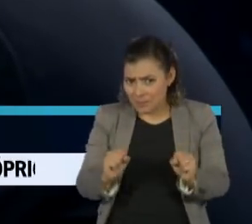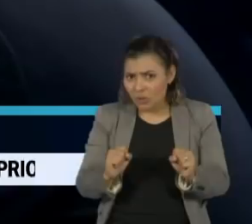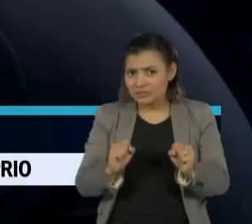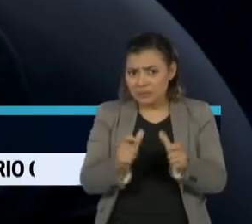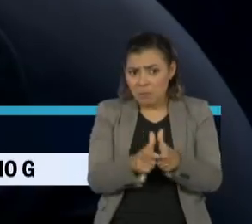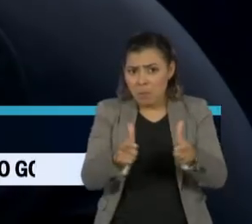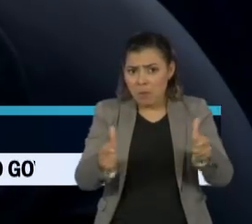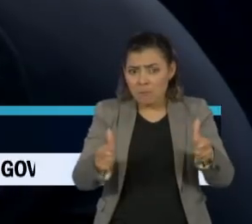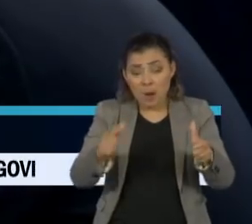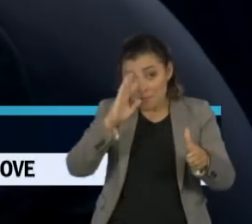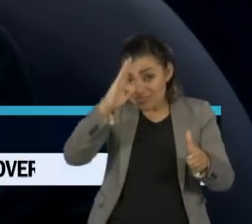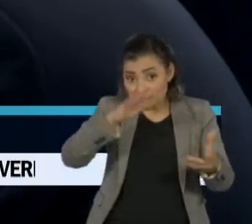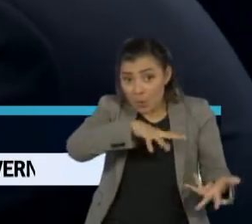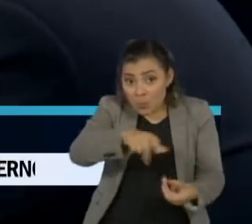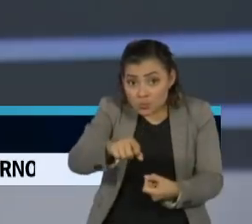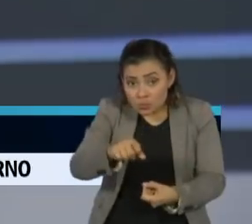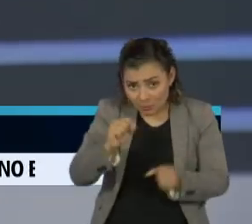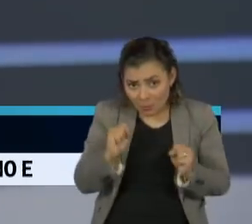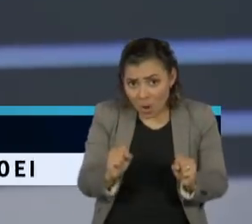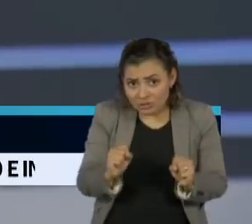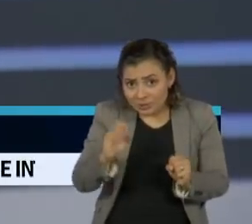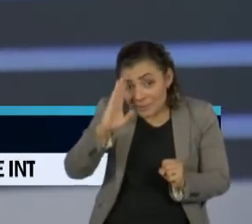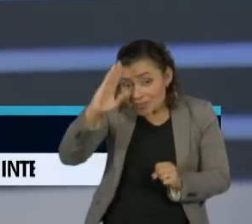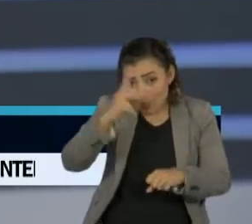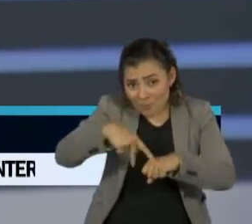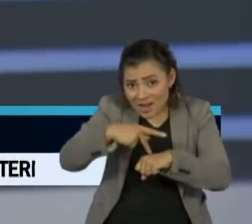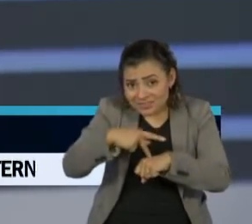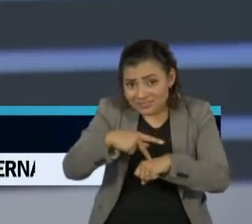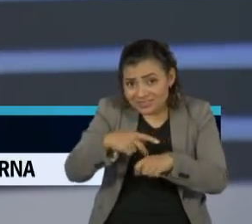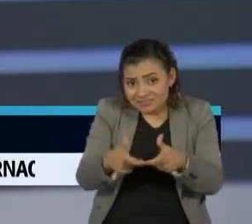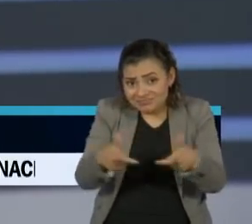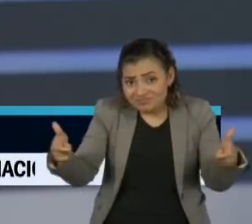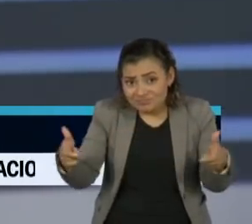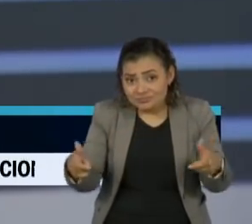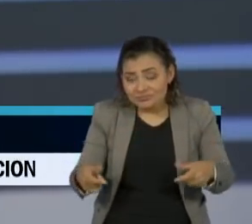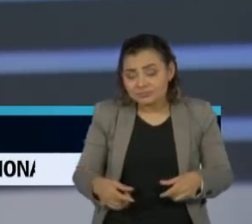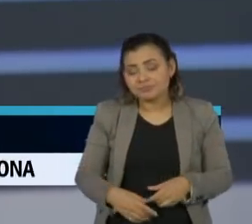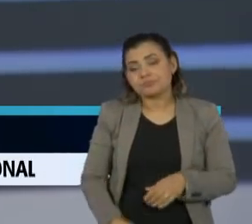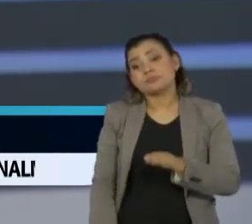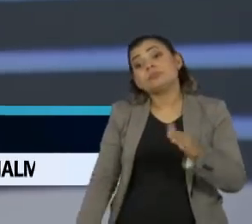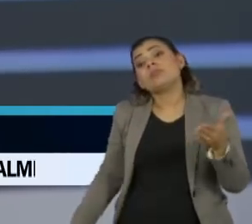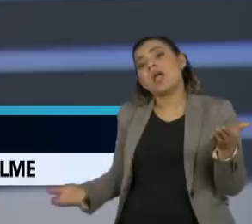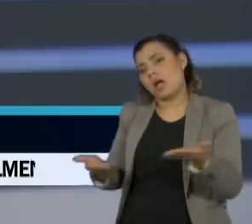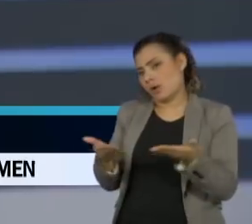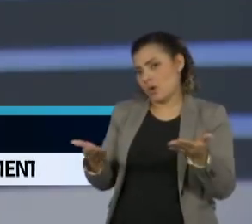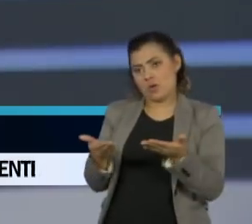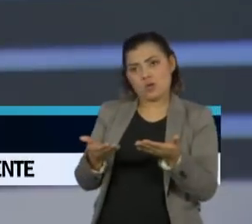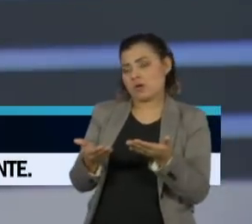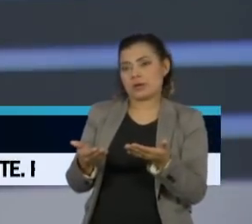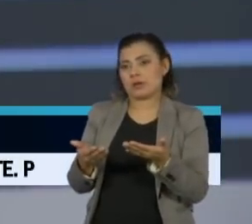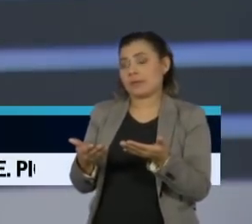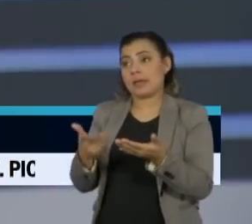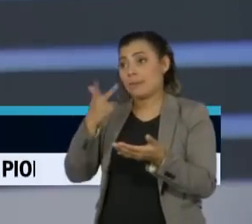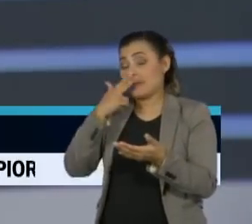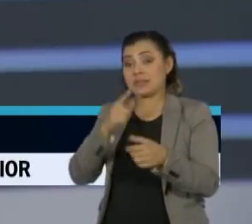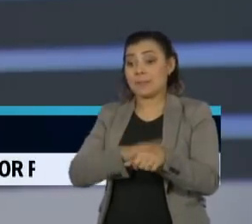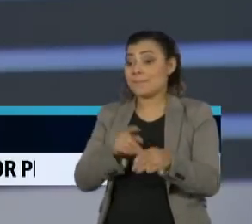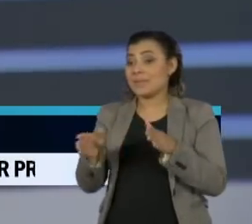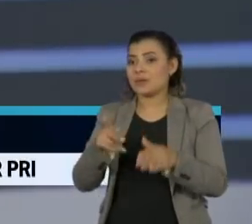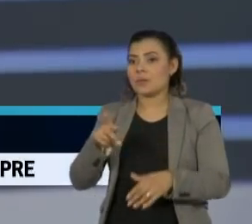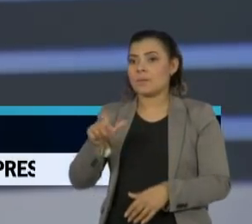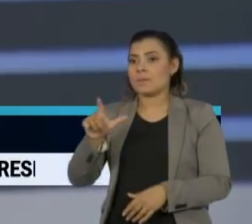epicentro no mundo? Olha, nós estamos, ainda não atingimos o chamado platô.